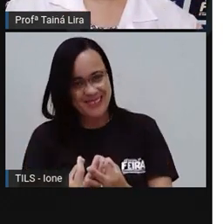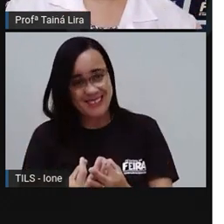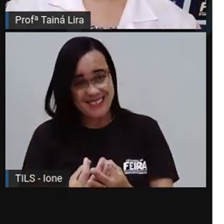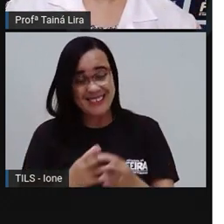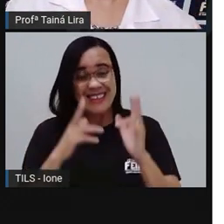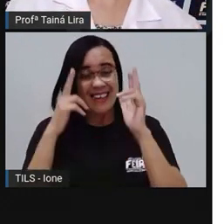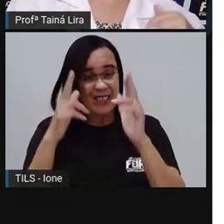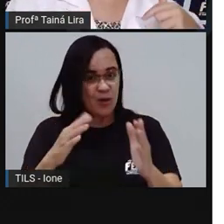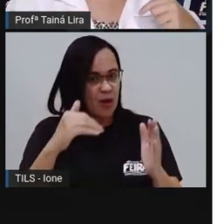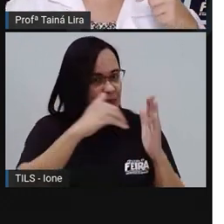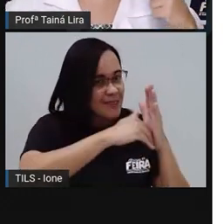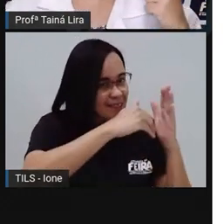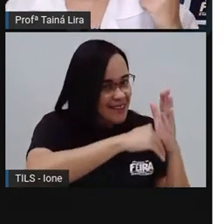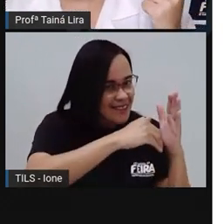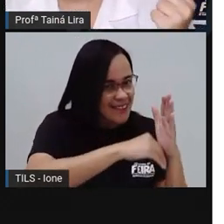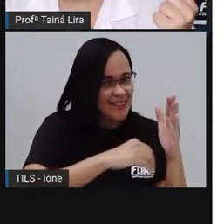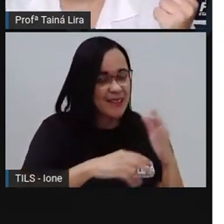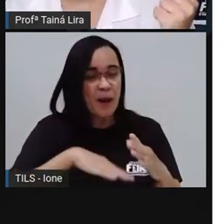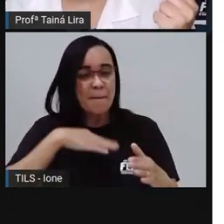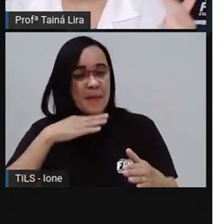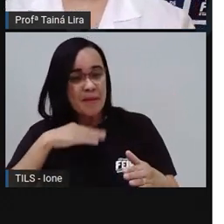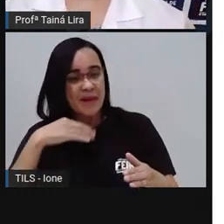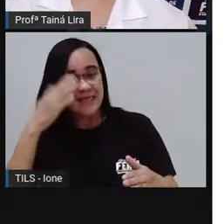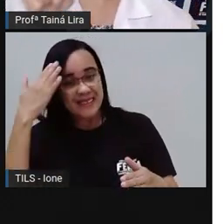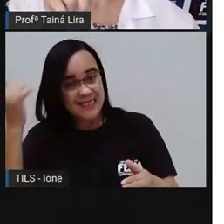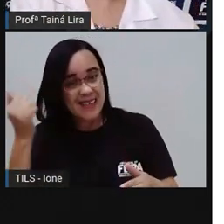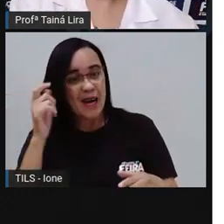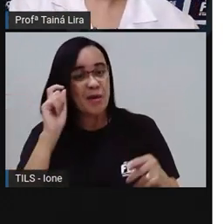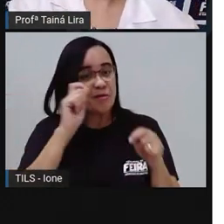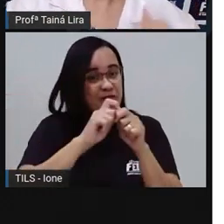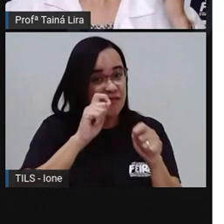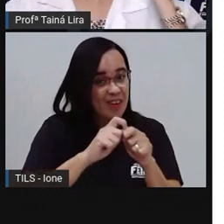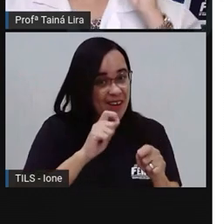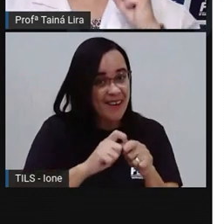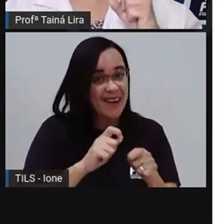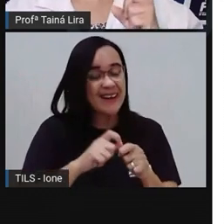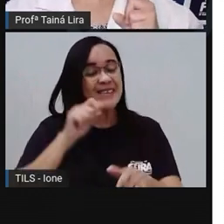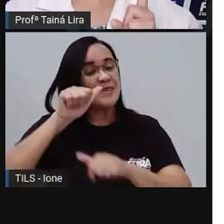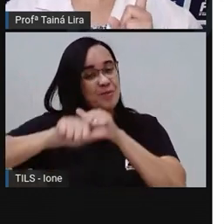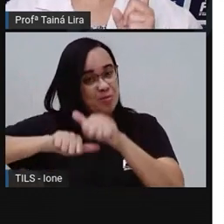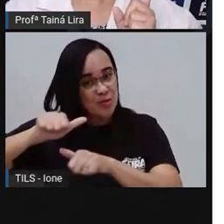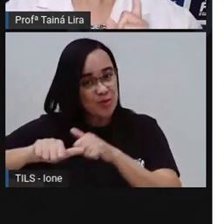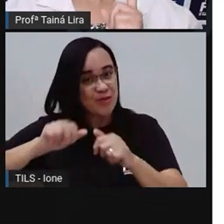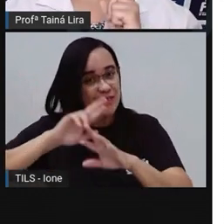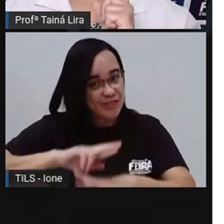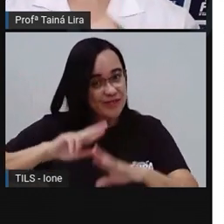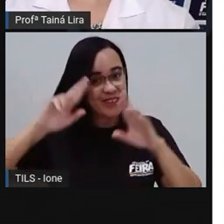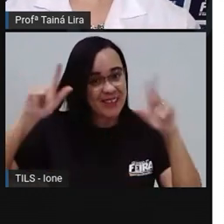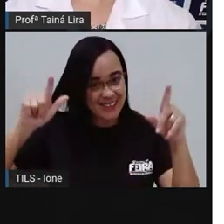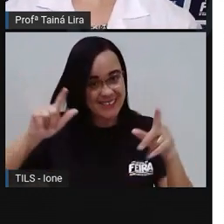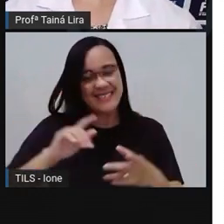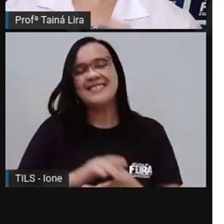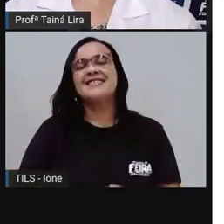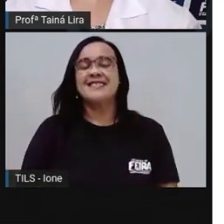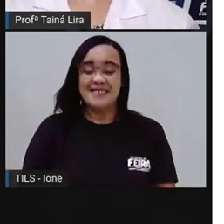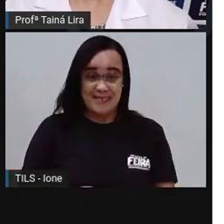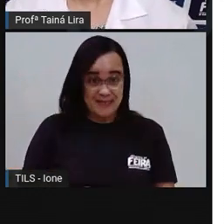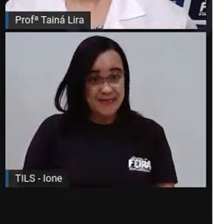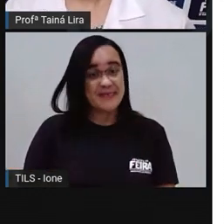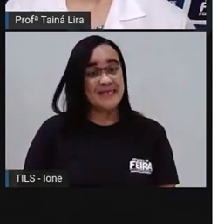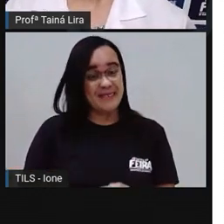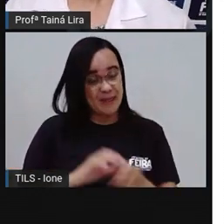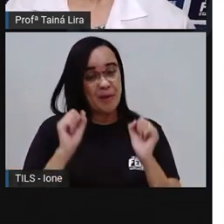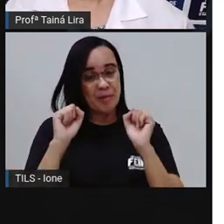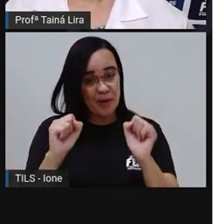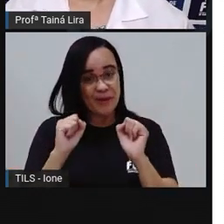coloca Que faz com que A macarronada Da sua mãe Fique diferente Da macarronada Da mãe Do seu